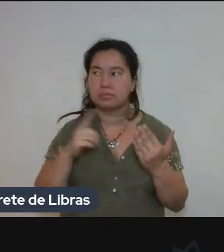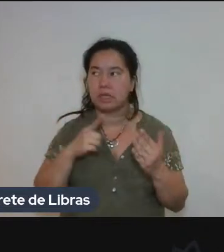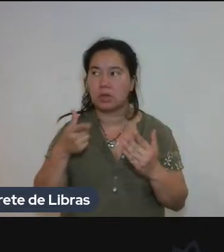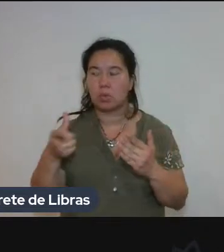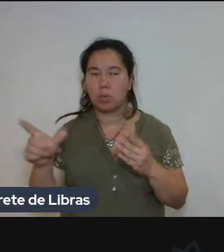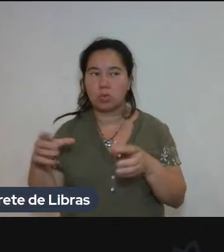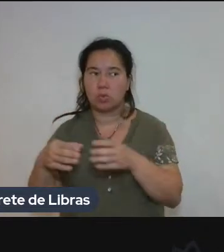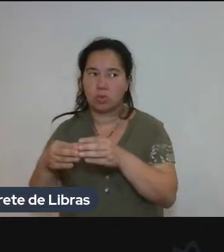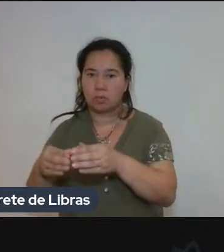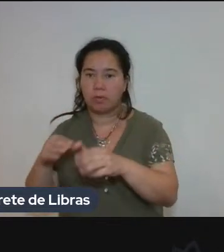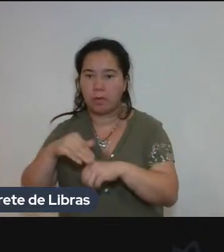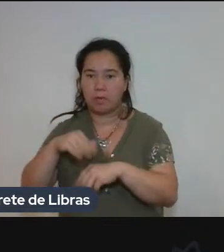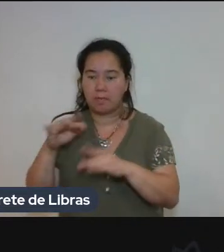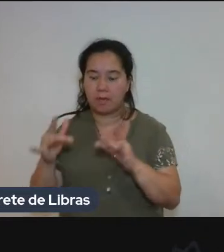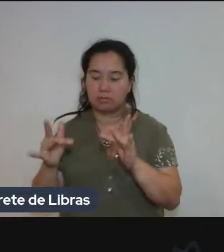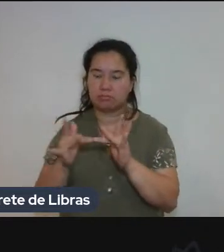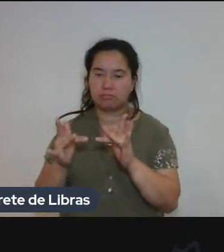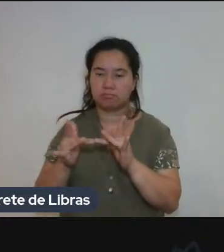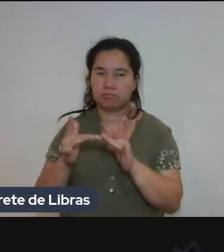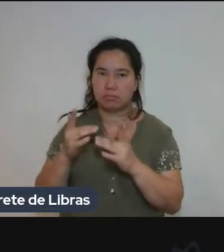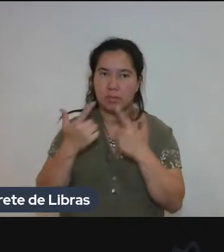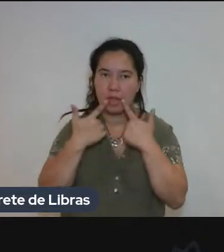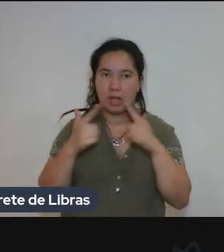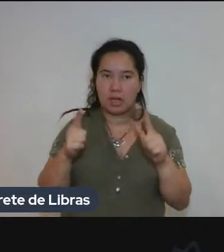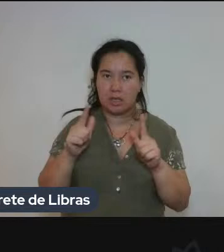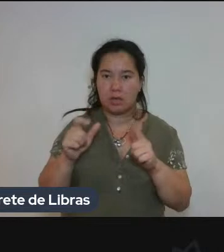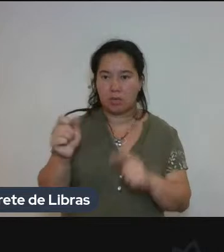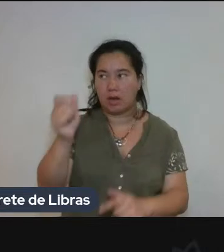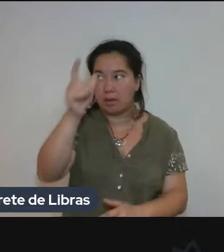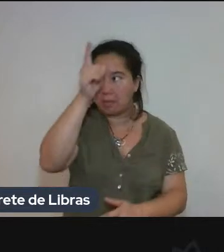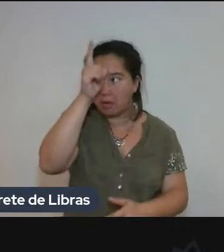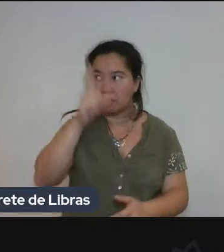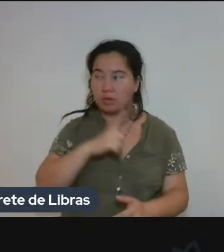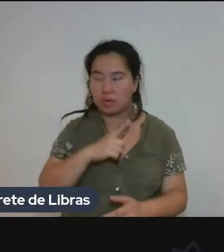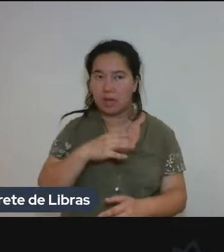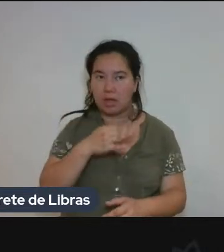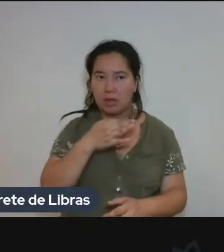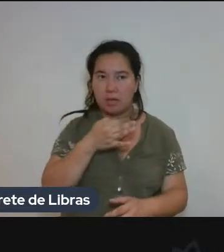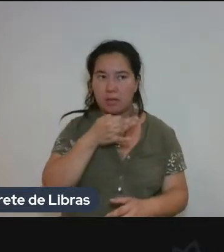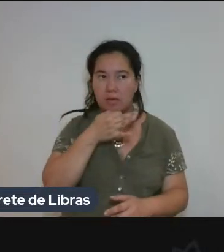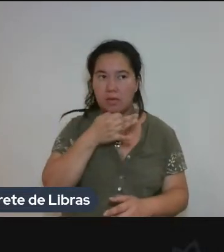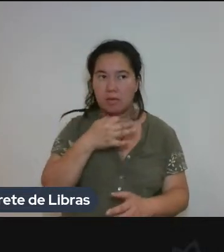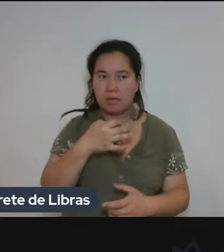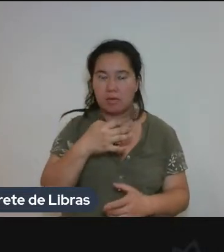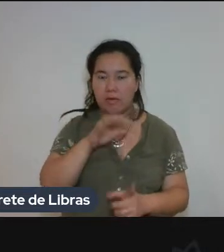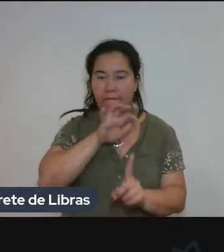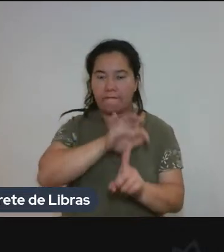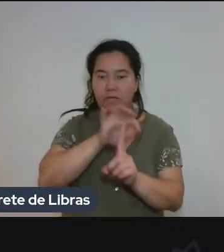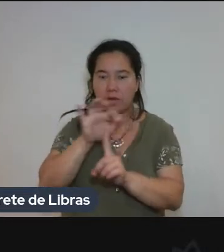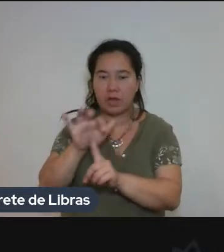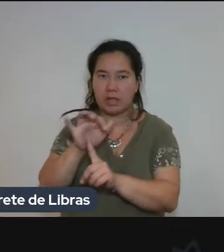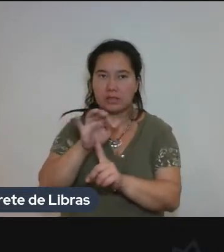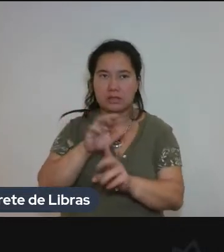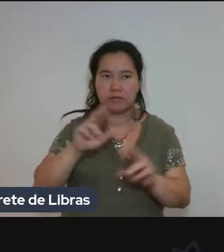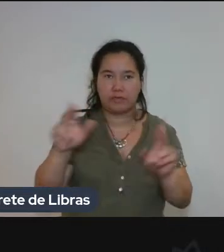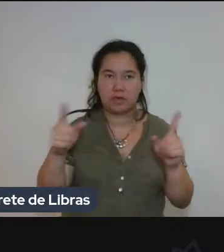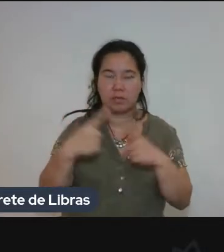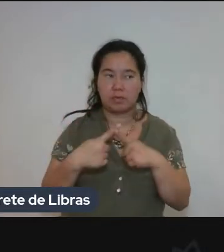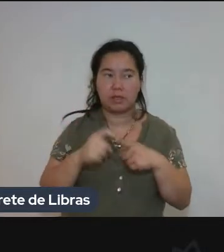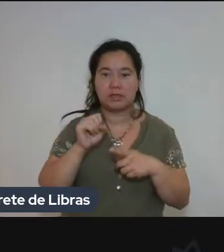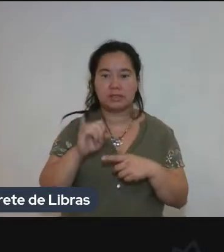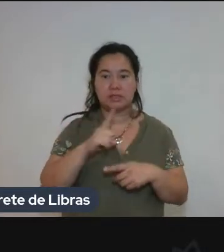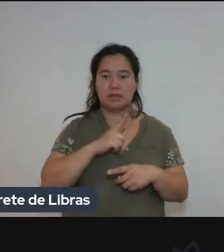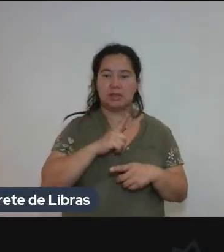língua alemã, vão ter notas diferentes. O que se percebe é que, quando temos tradutores que são da área,